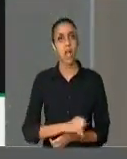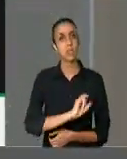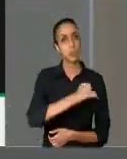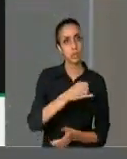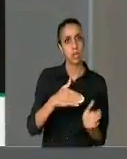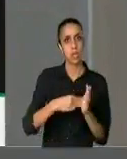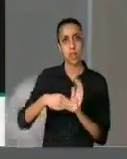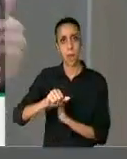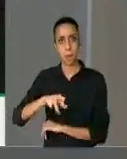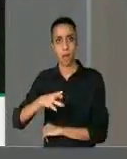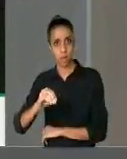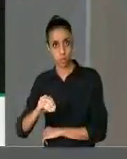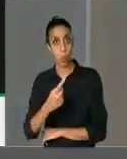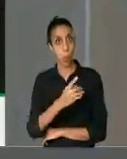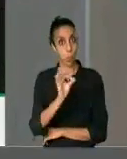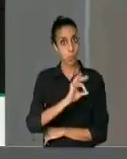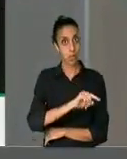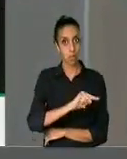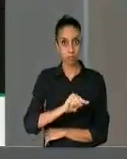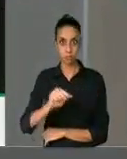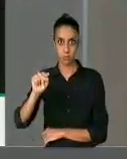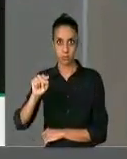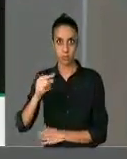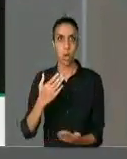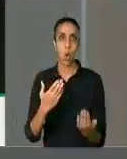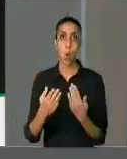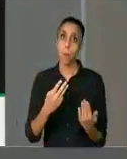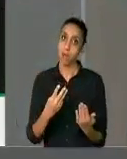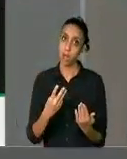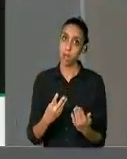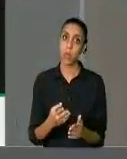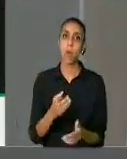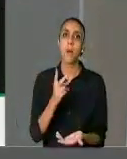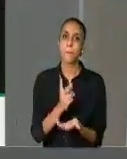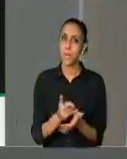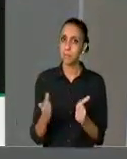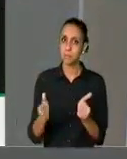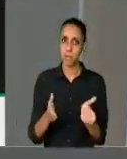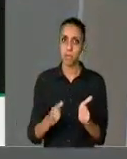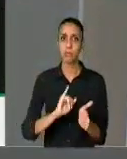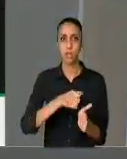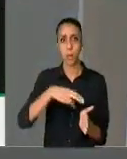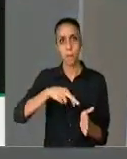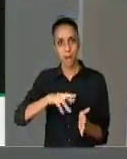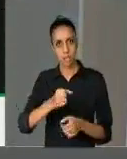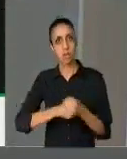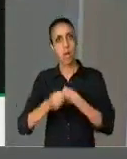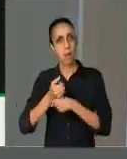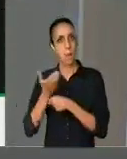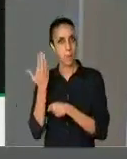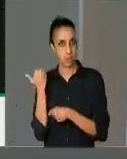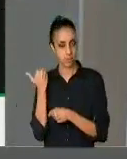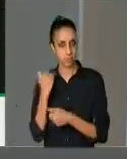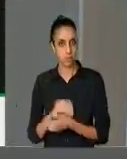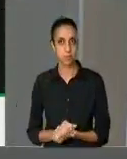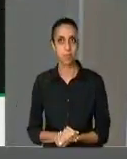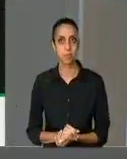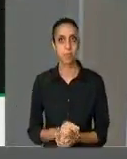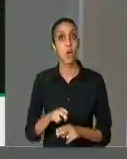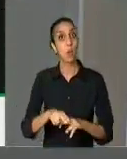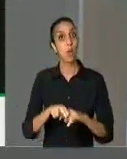deste ano, em comparação aos últimos três meses do ano passado. Graças à